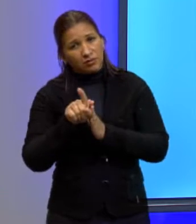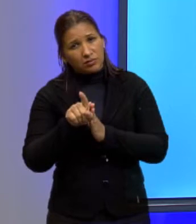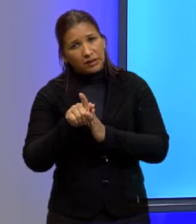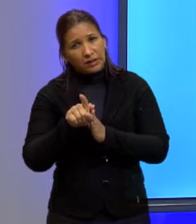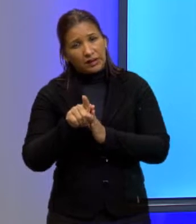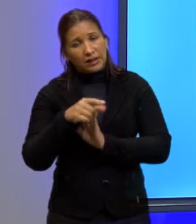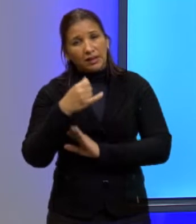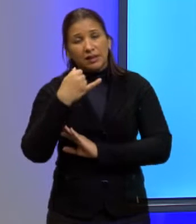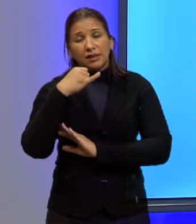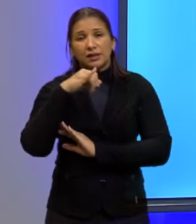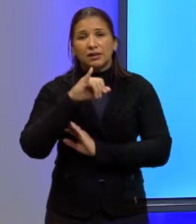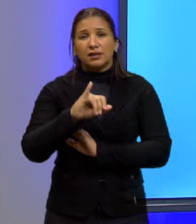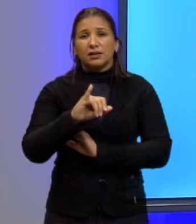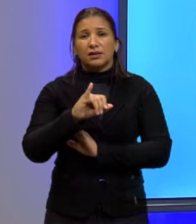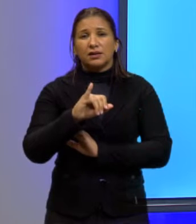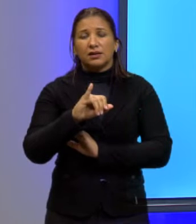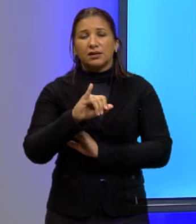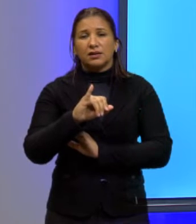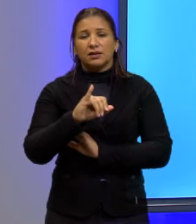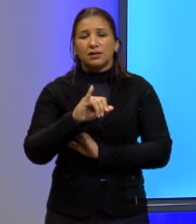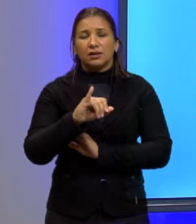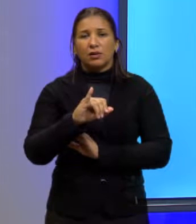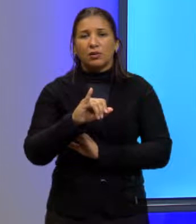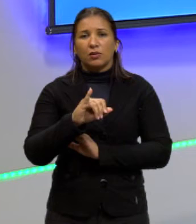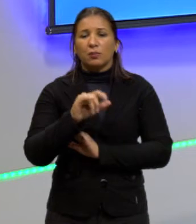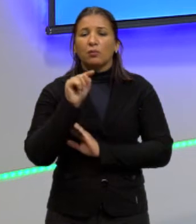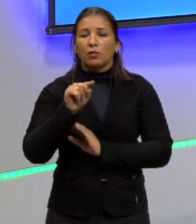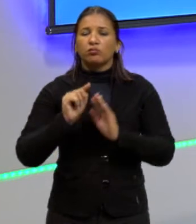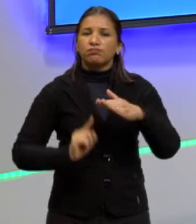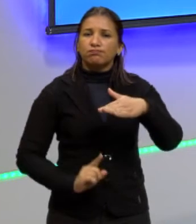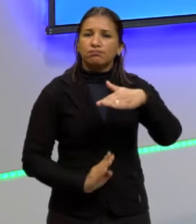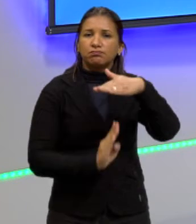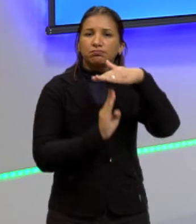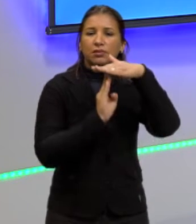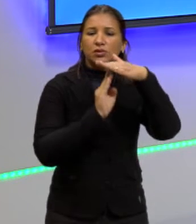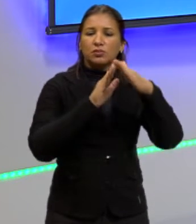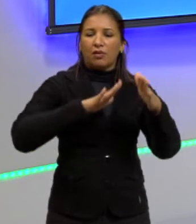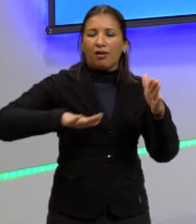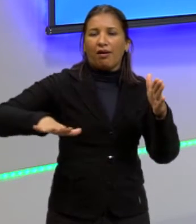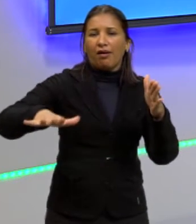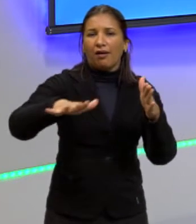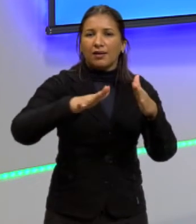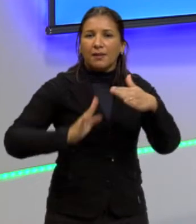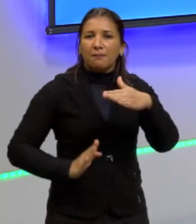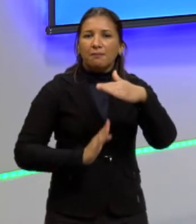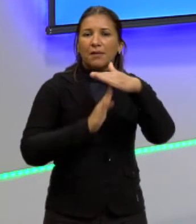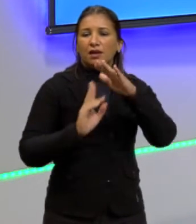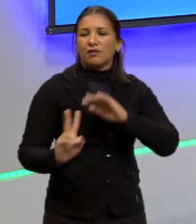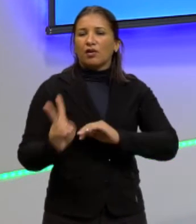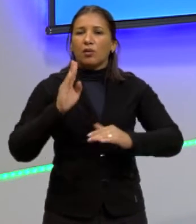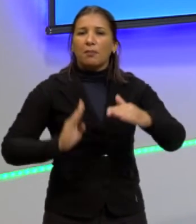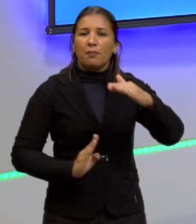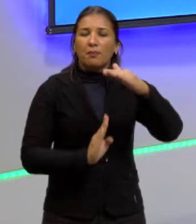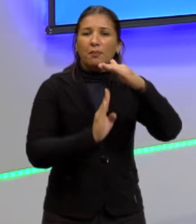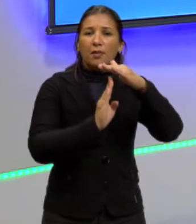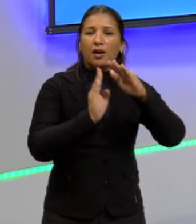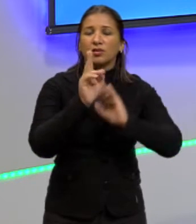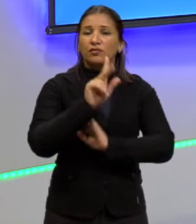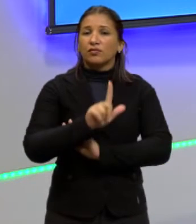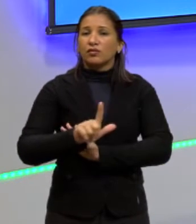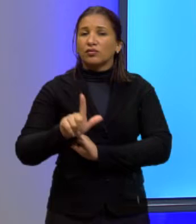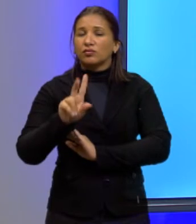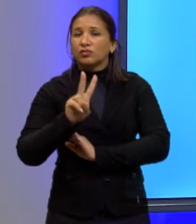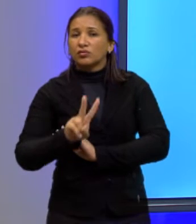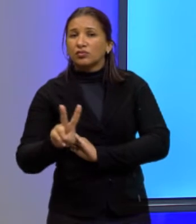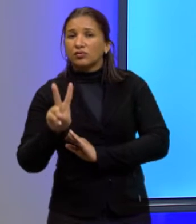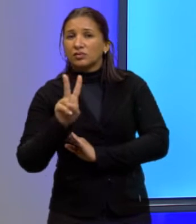Se está me falando em ponto de máximo, né, área máxima, valor máximo, eu vou trabalhar com os